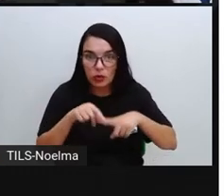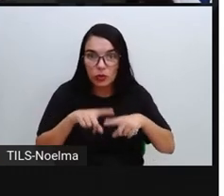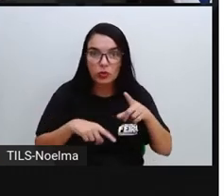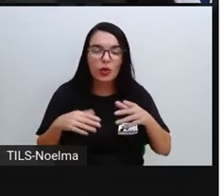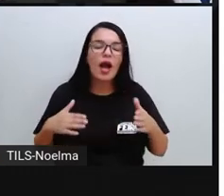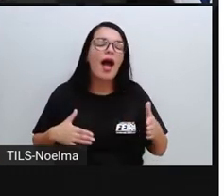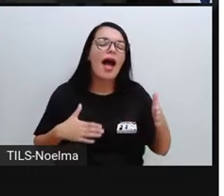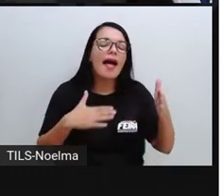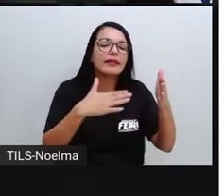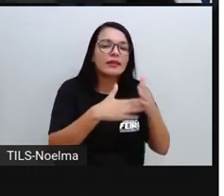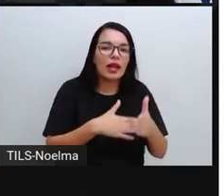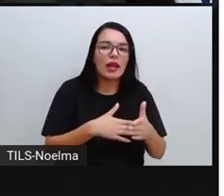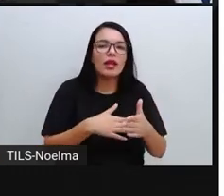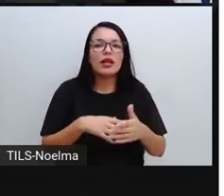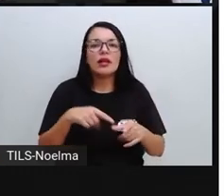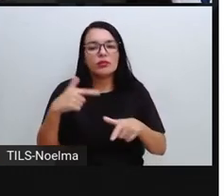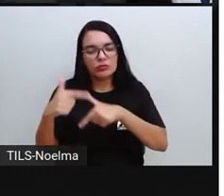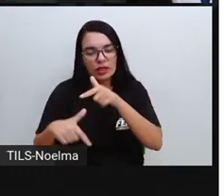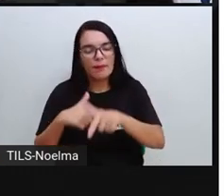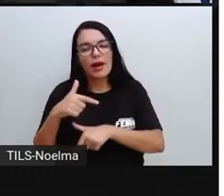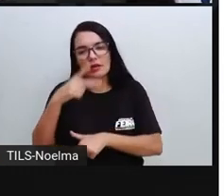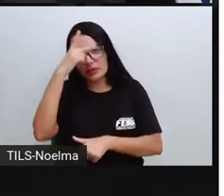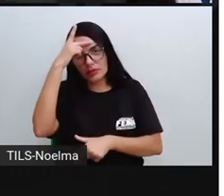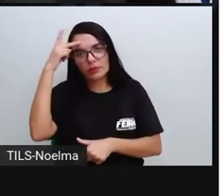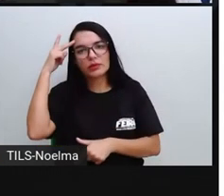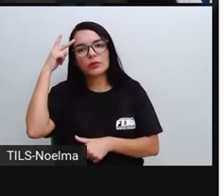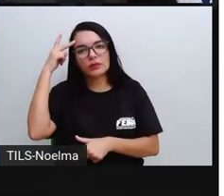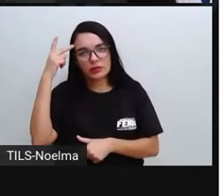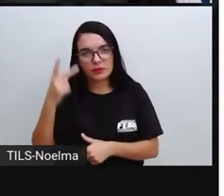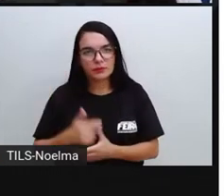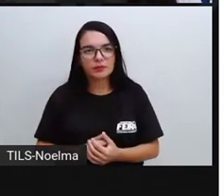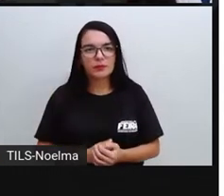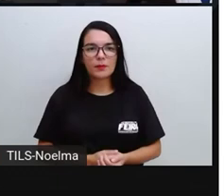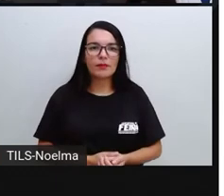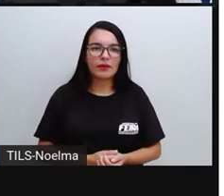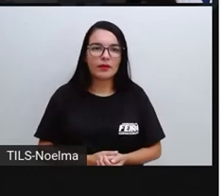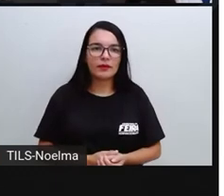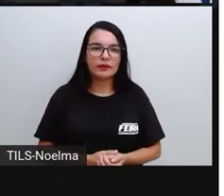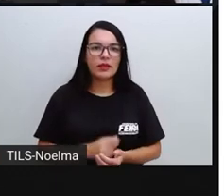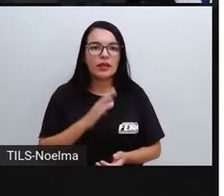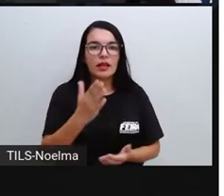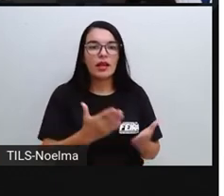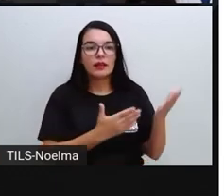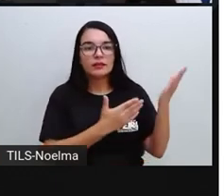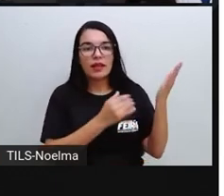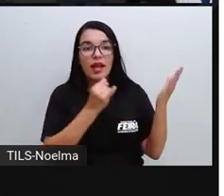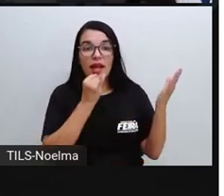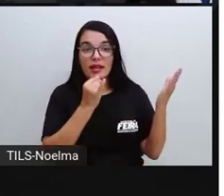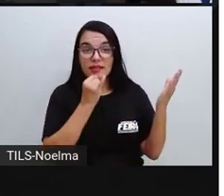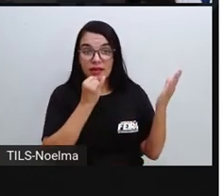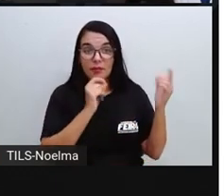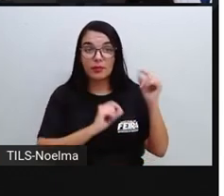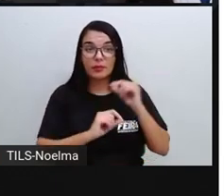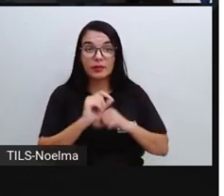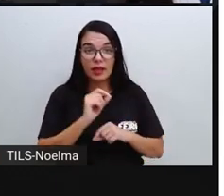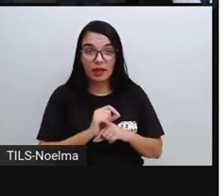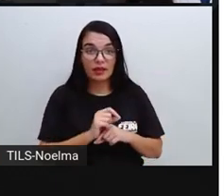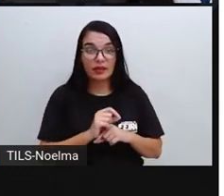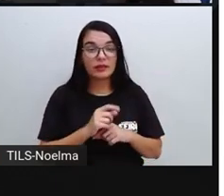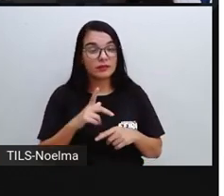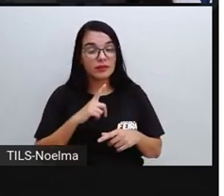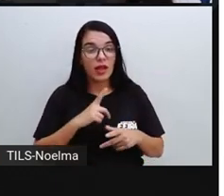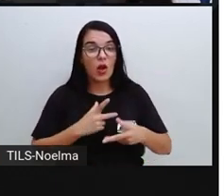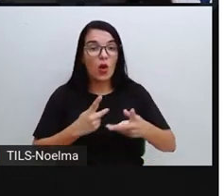até mesmo a oferta de serviços aí aos consumidores. E assim, a gente tem como exemplo o próprio